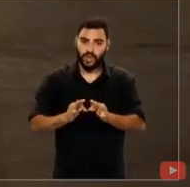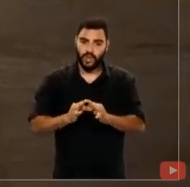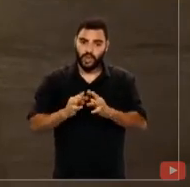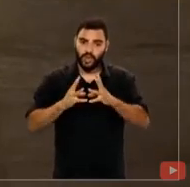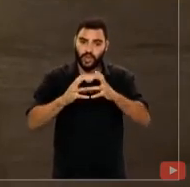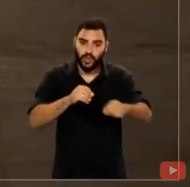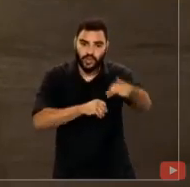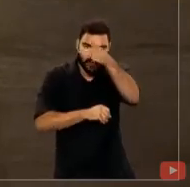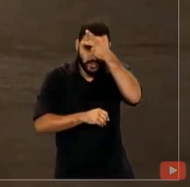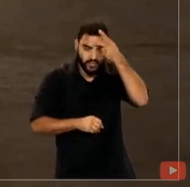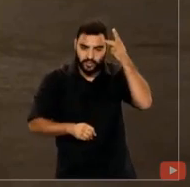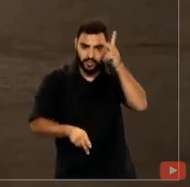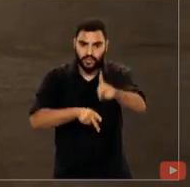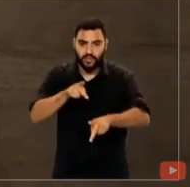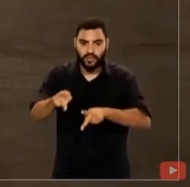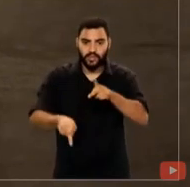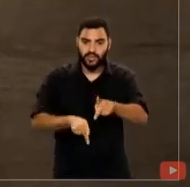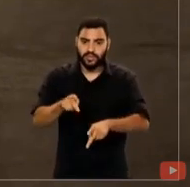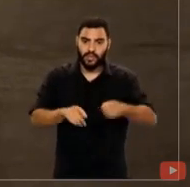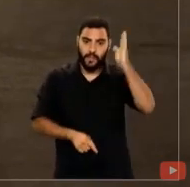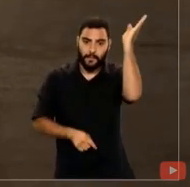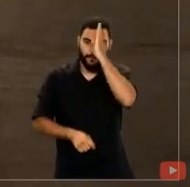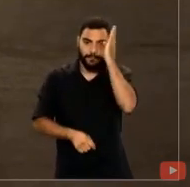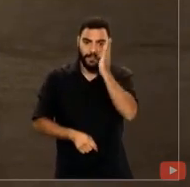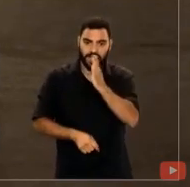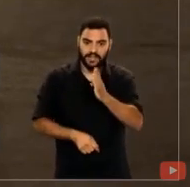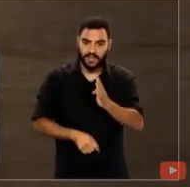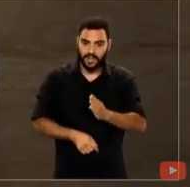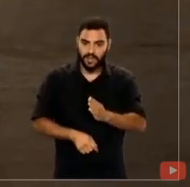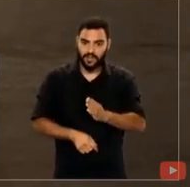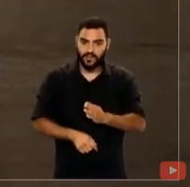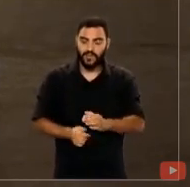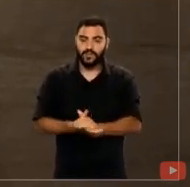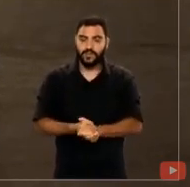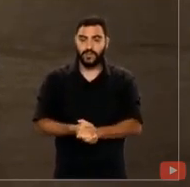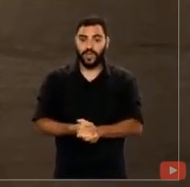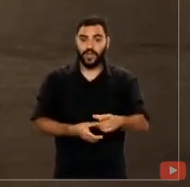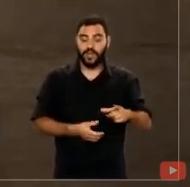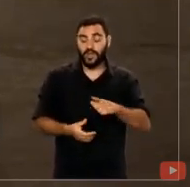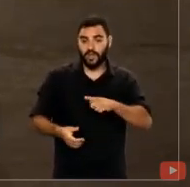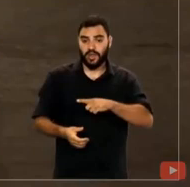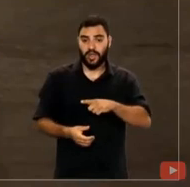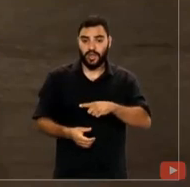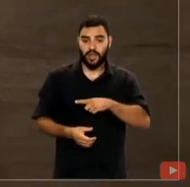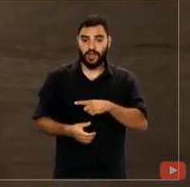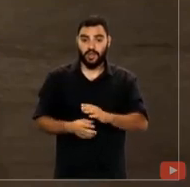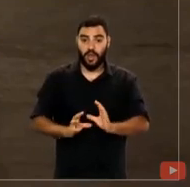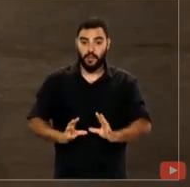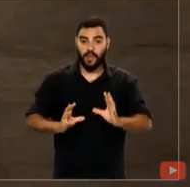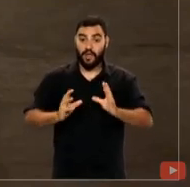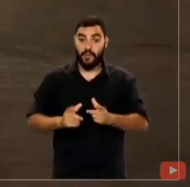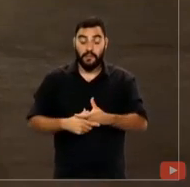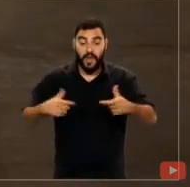brasileiros que têm, na maior festa cívica nacional que se aproxima,